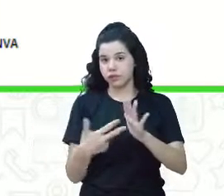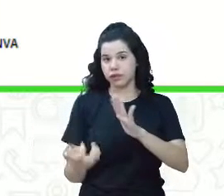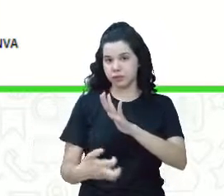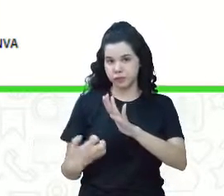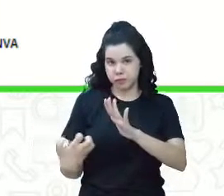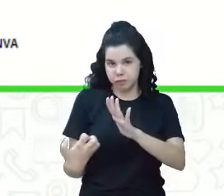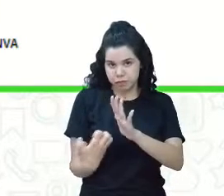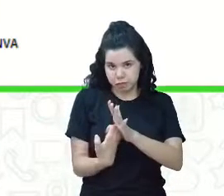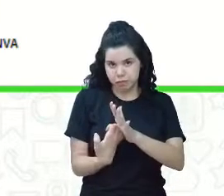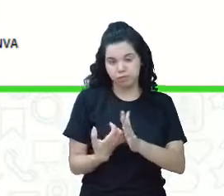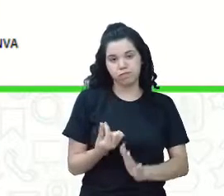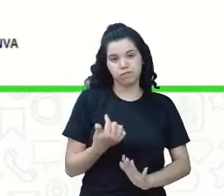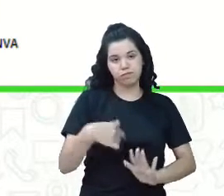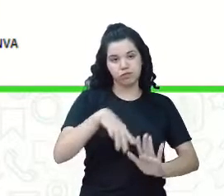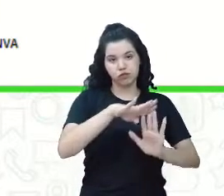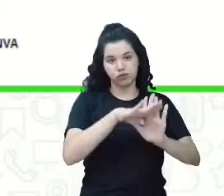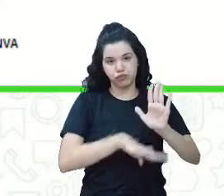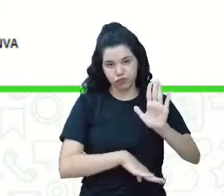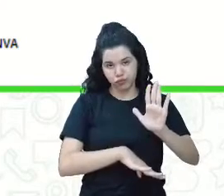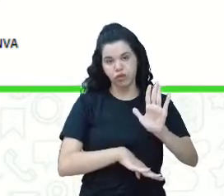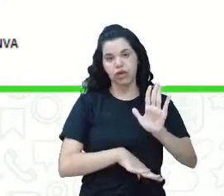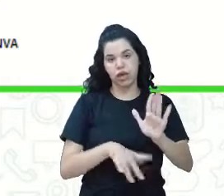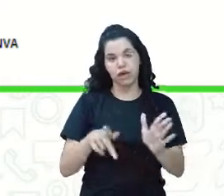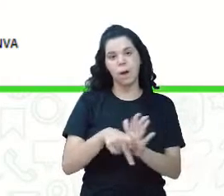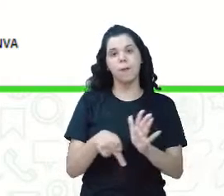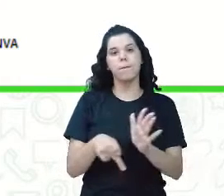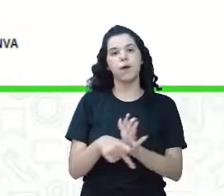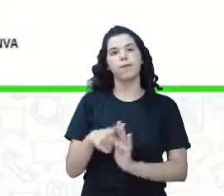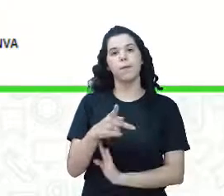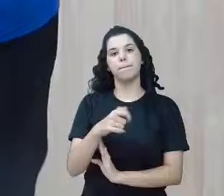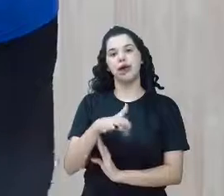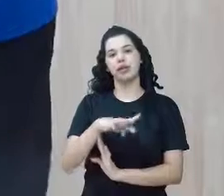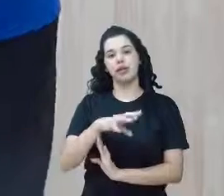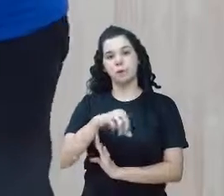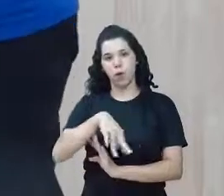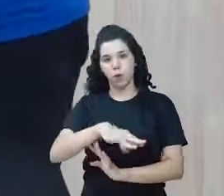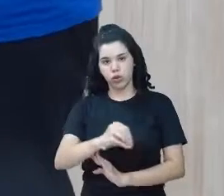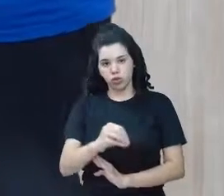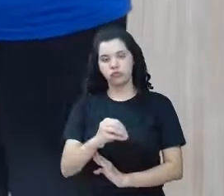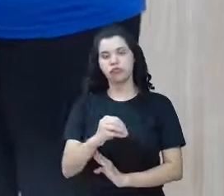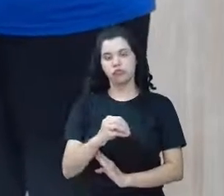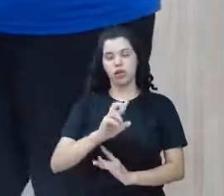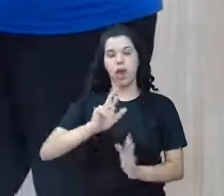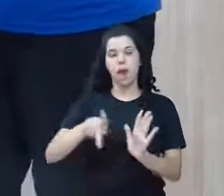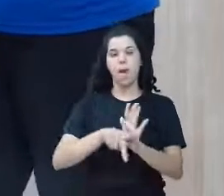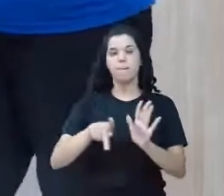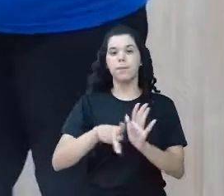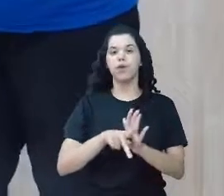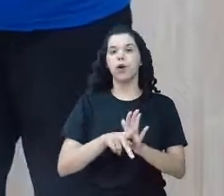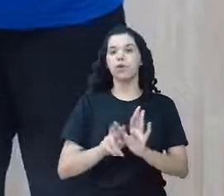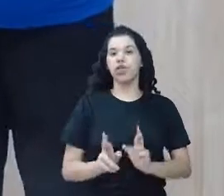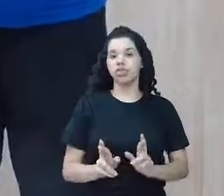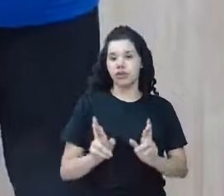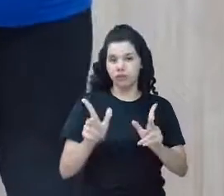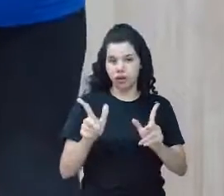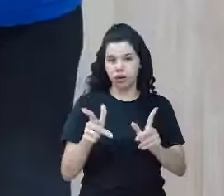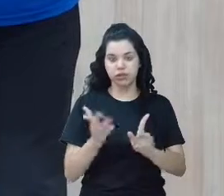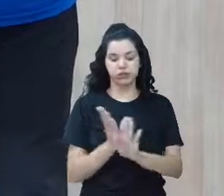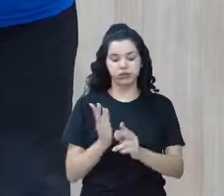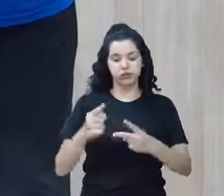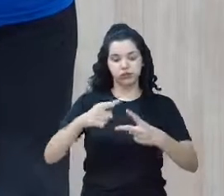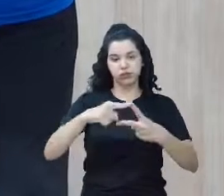patrimônio líquido, que nada mais é um resultado da diferença entre o